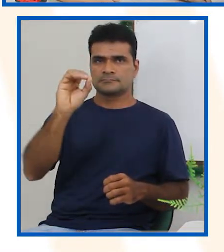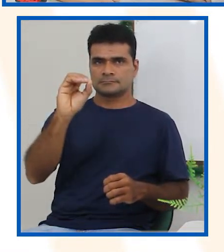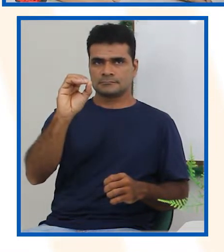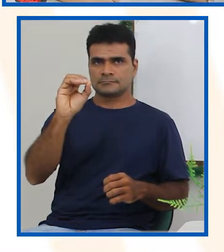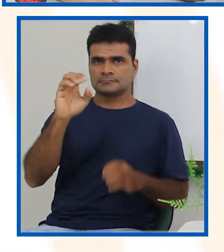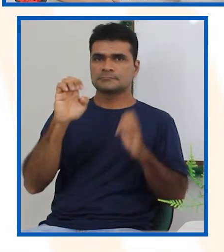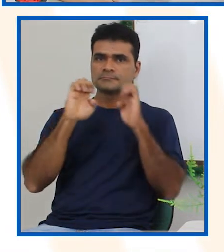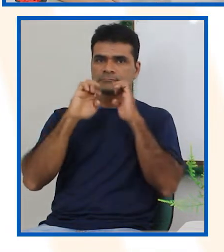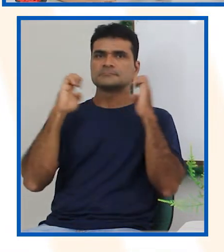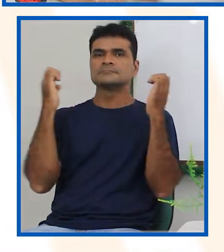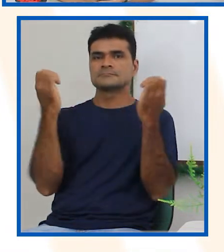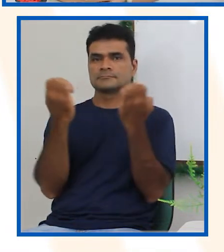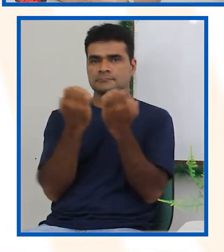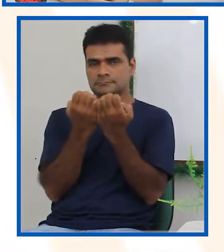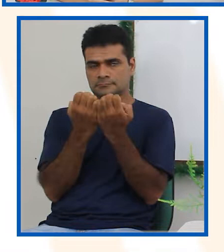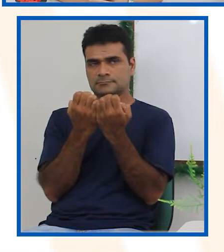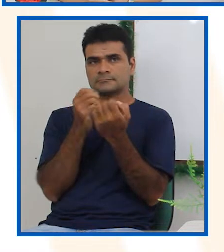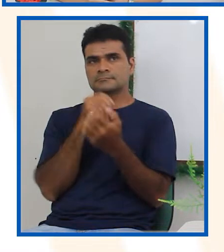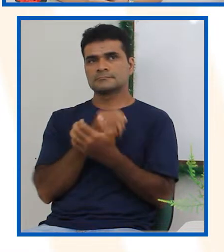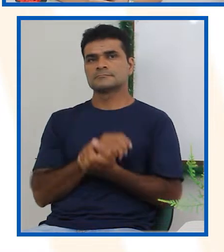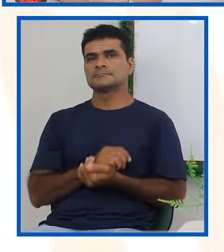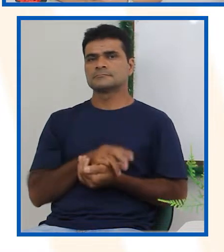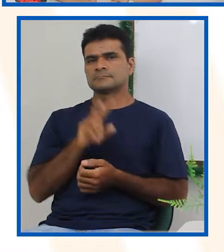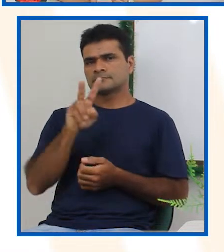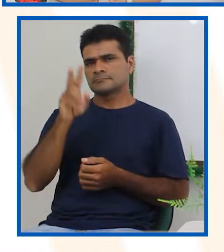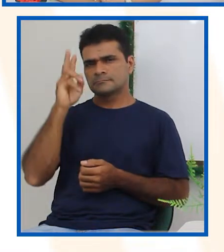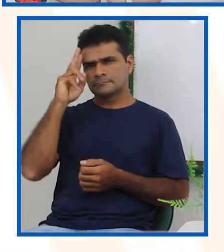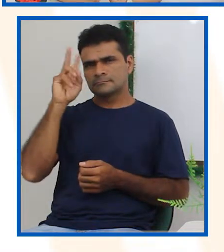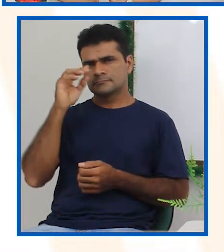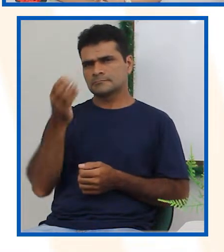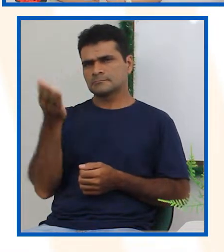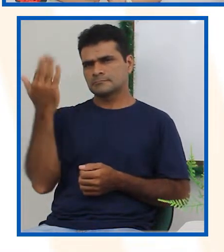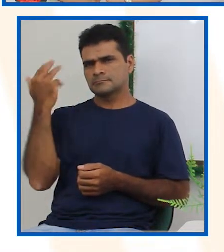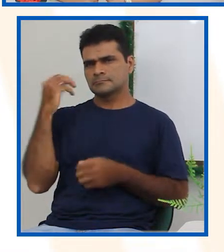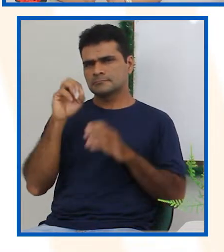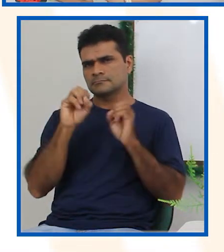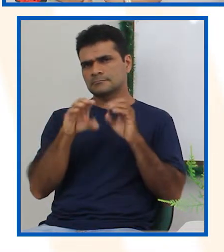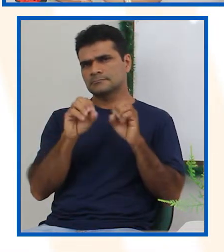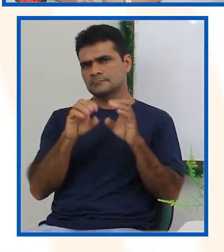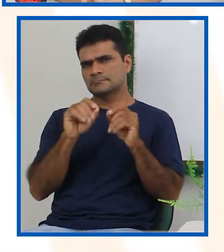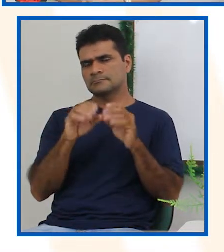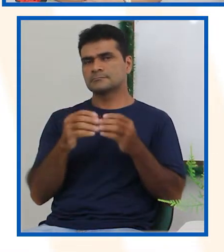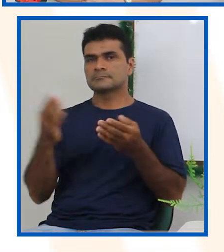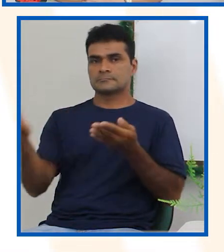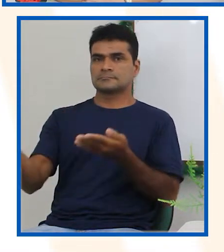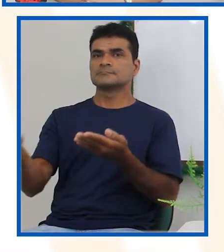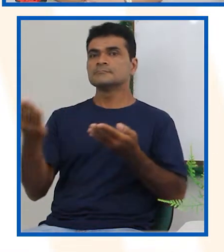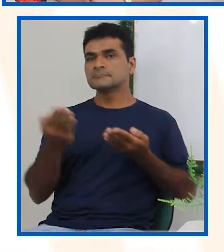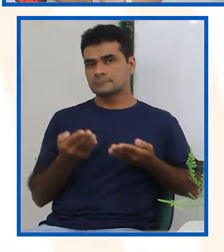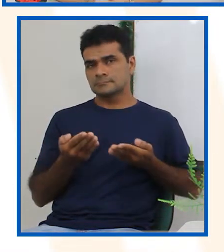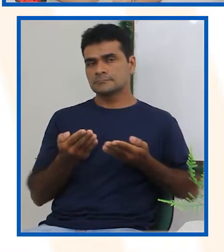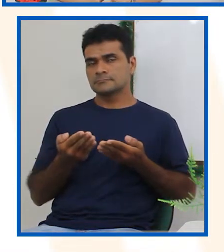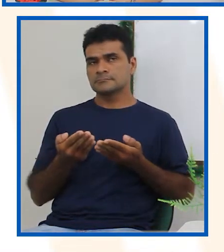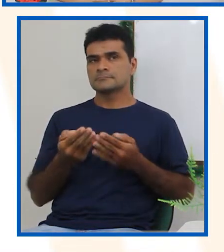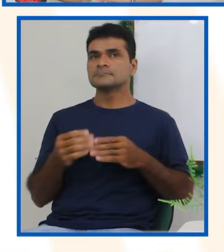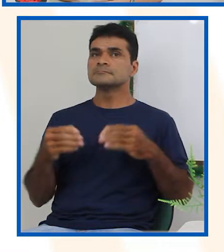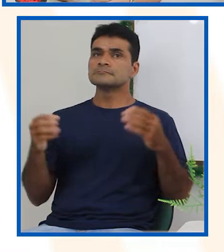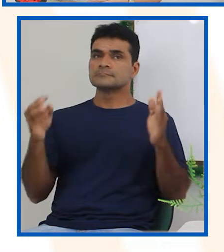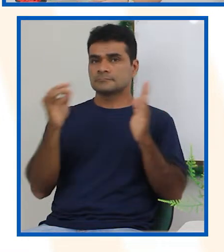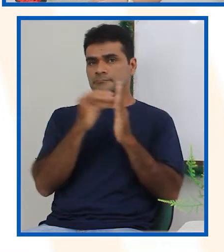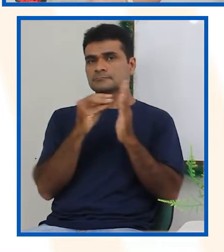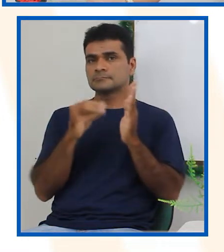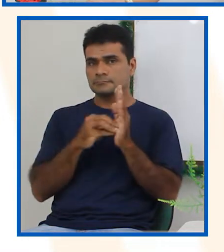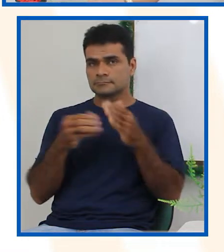convites da Chapeuzinho Vermelho da aula passada de português? Então, aqui é um pouquinho diferente, porque não é um